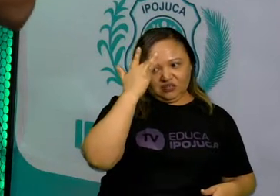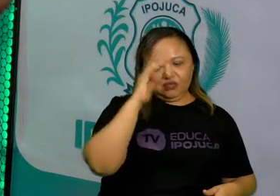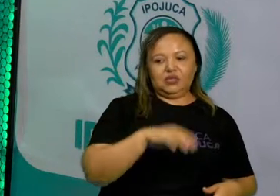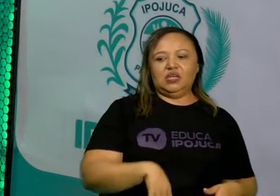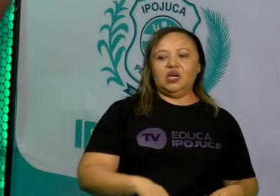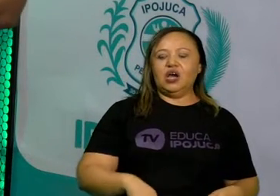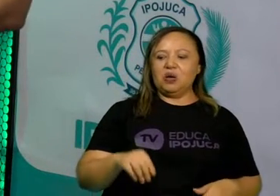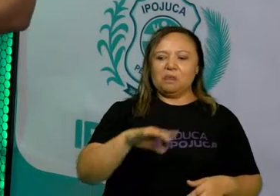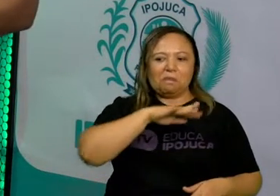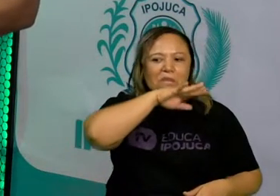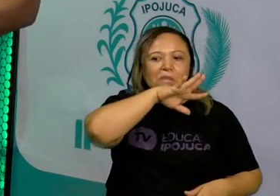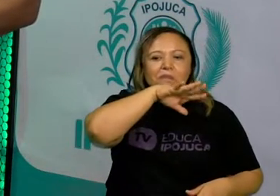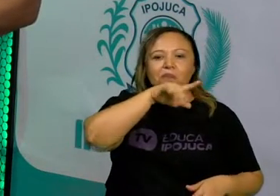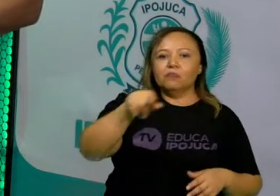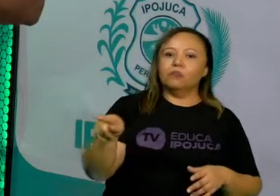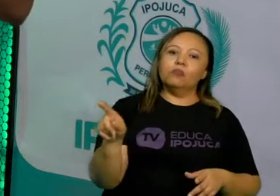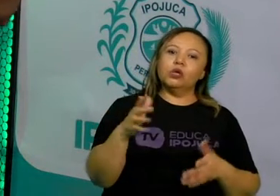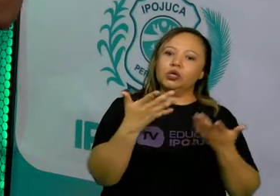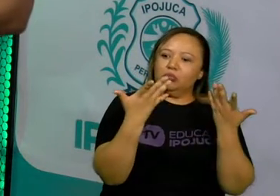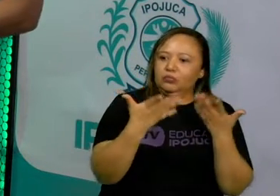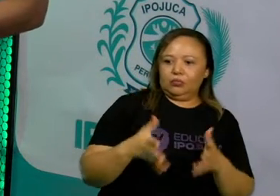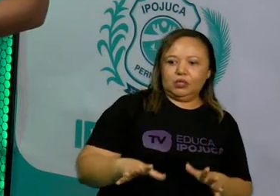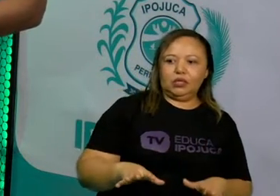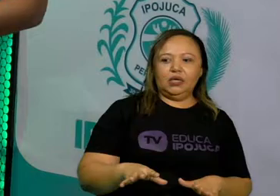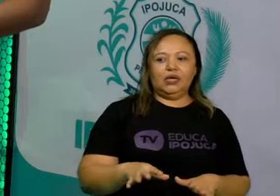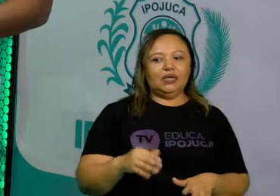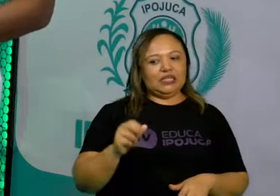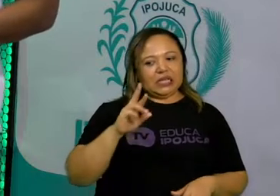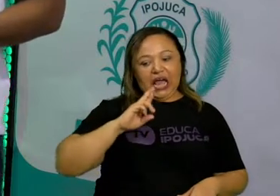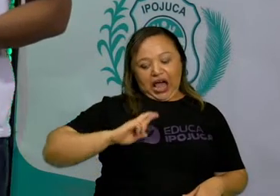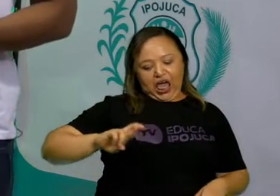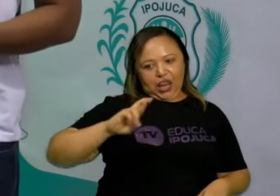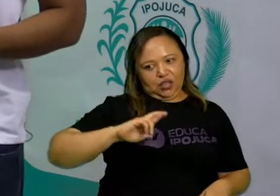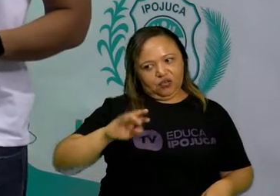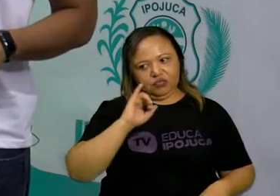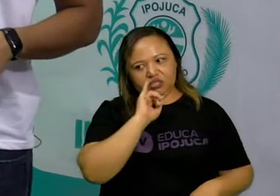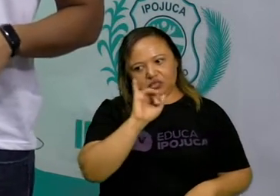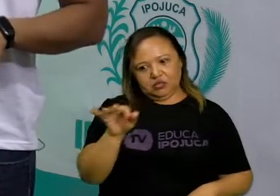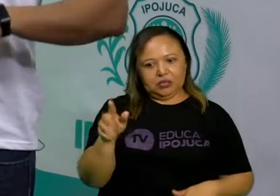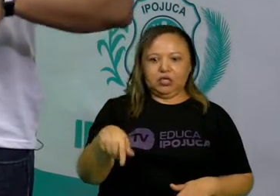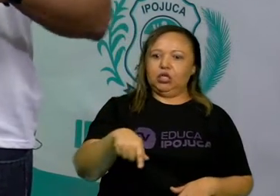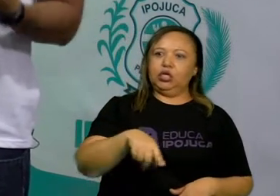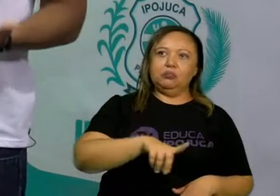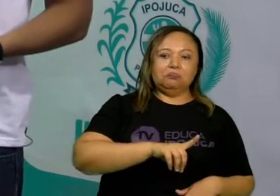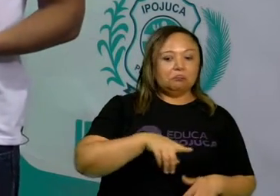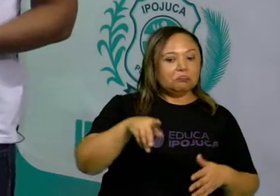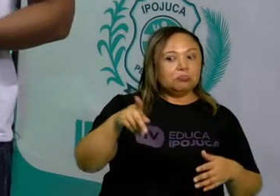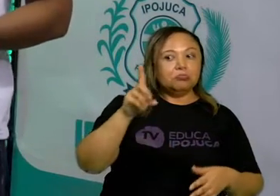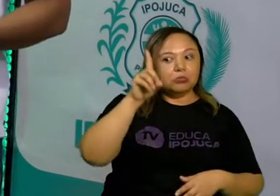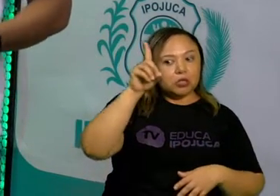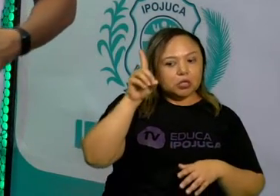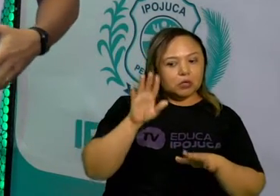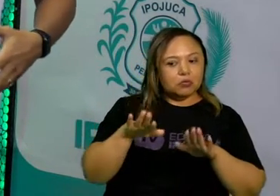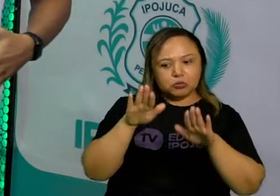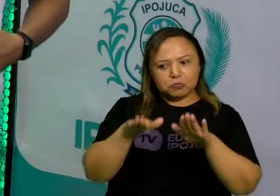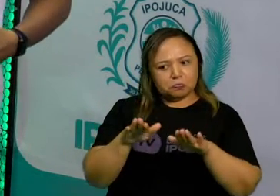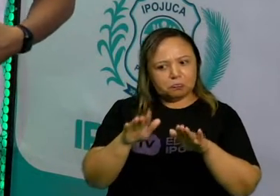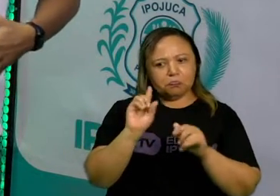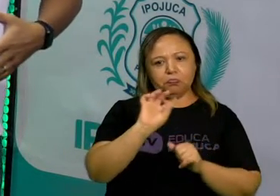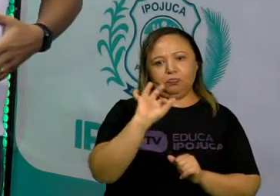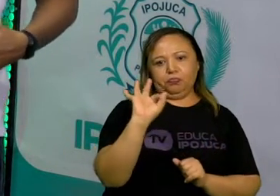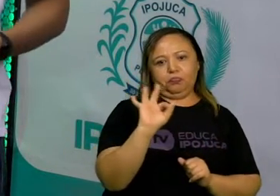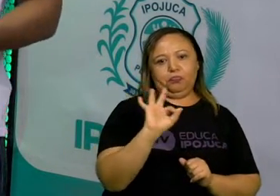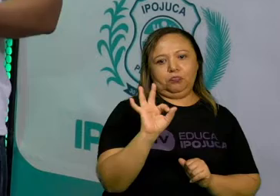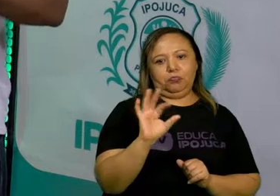voltadas para Deus, especificamente. Já no Renascimento, a gente